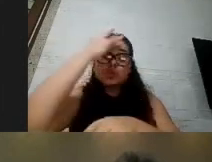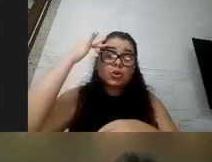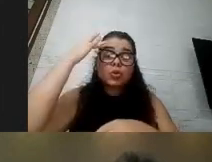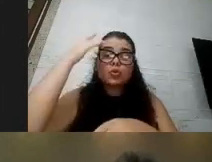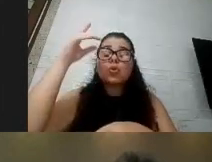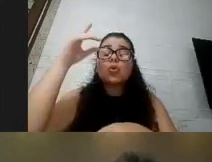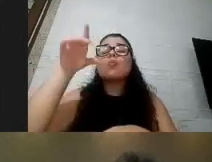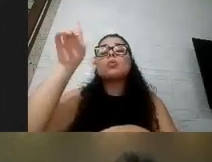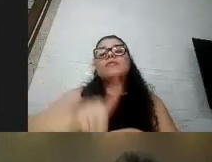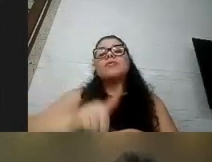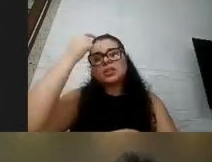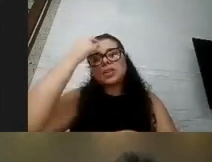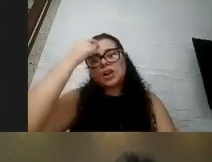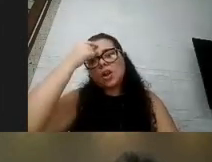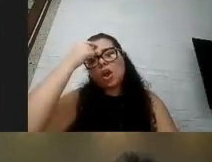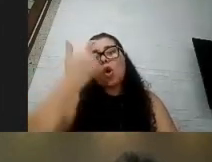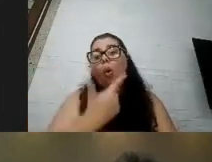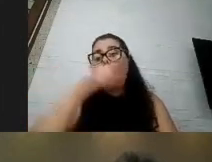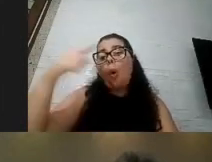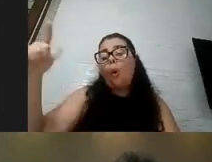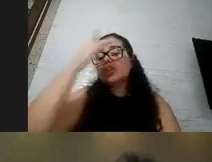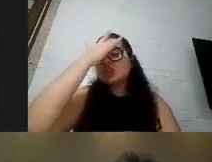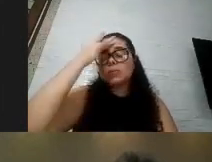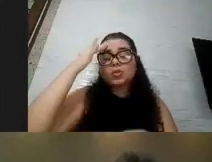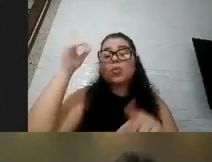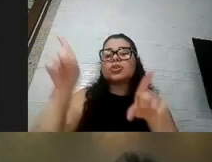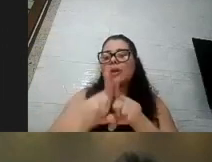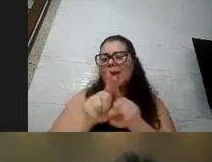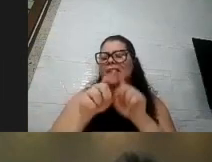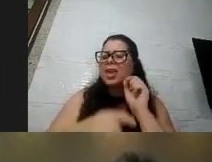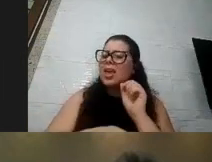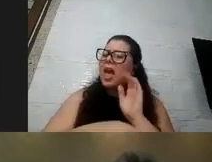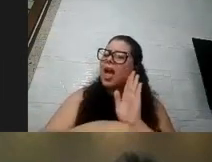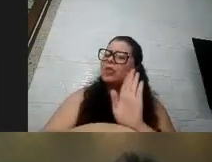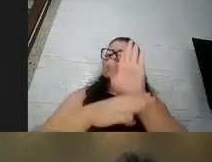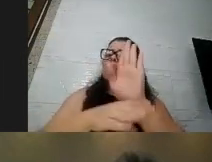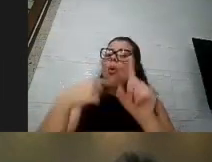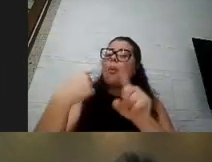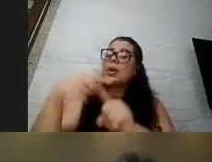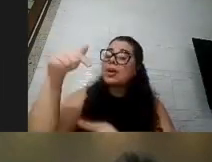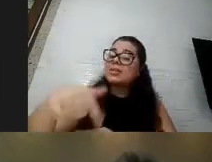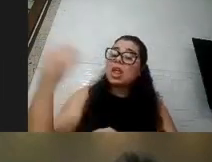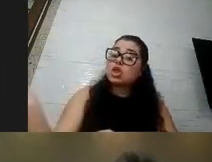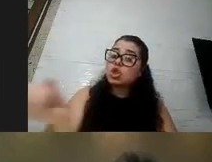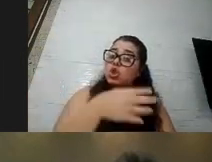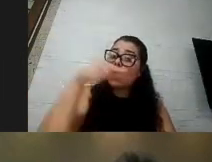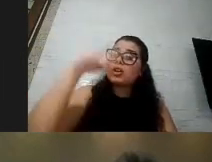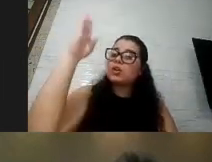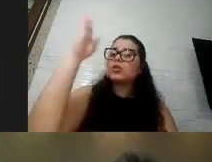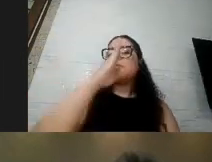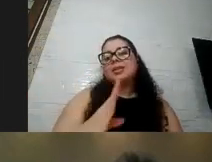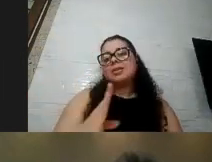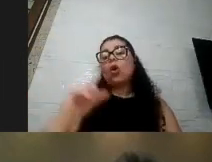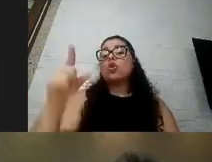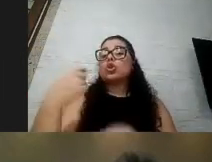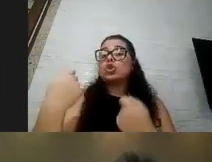que a cartilha pode ter ajudado tá porque isso é muito novo no Brasil a gente precisa do retorno de vocês